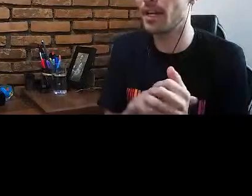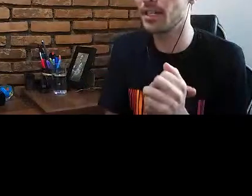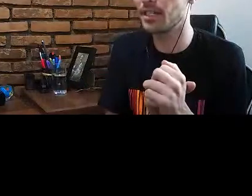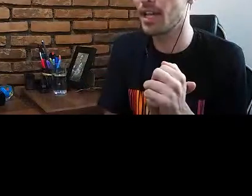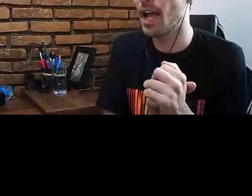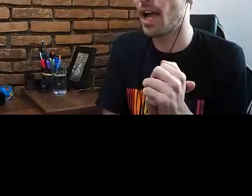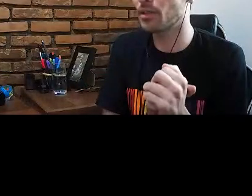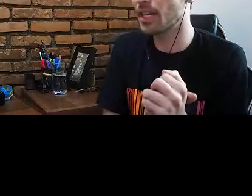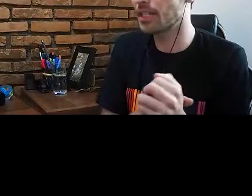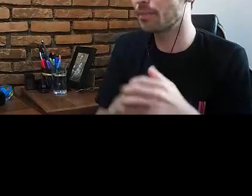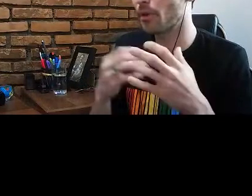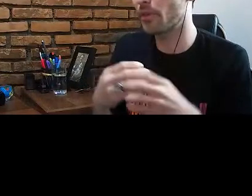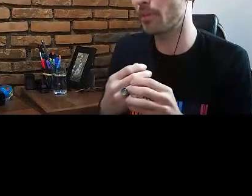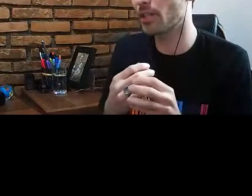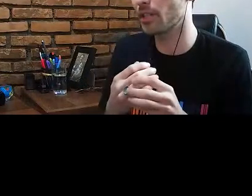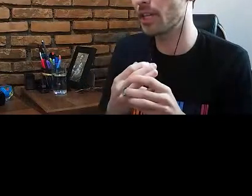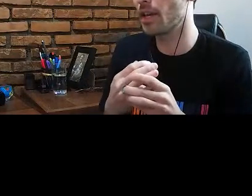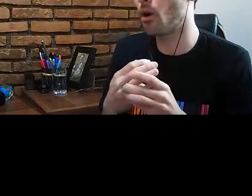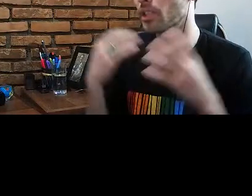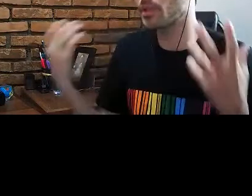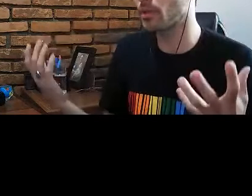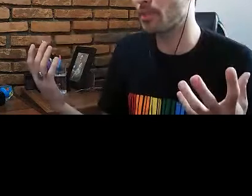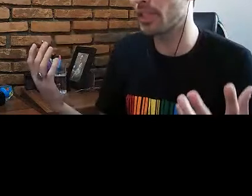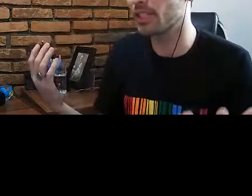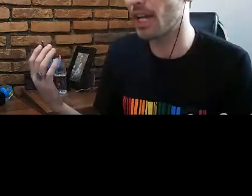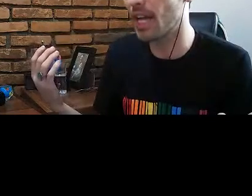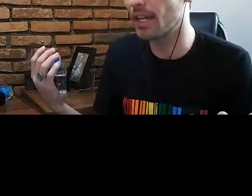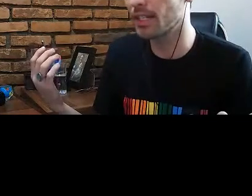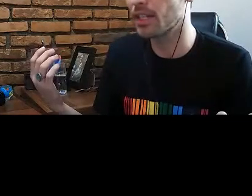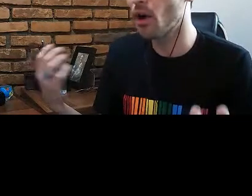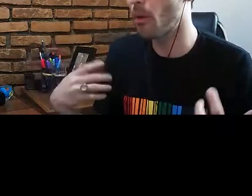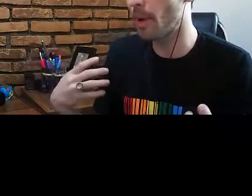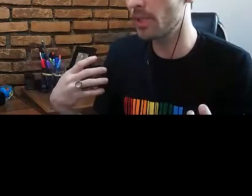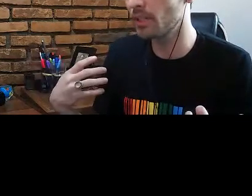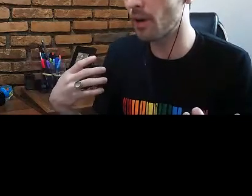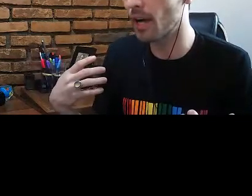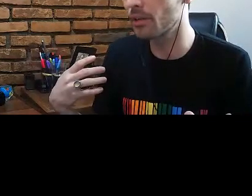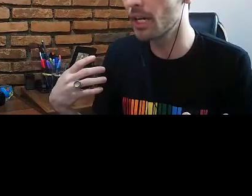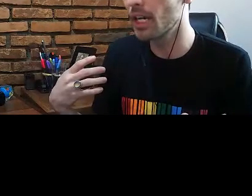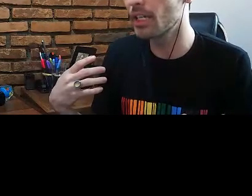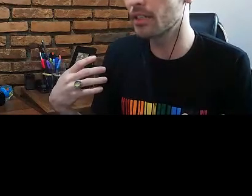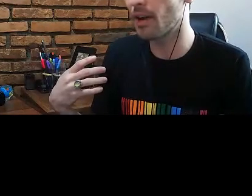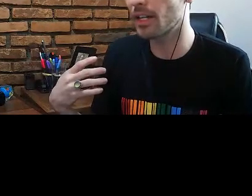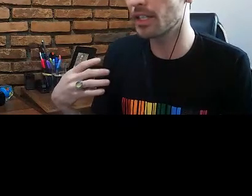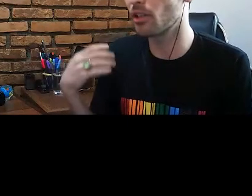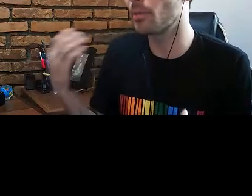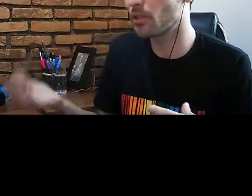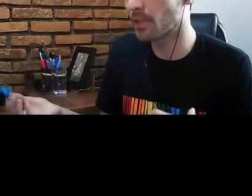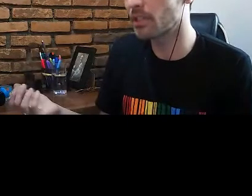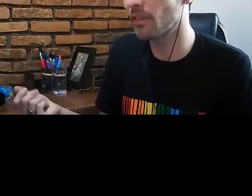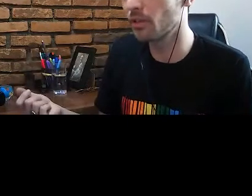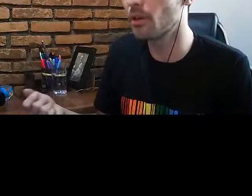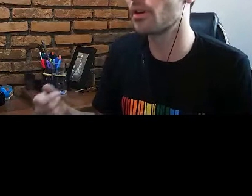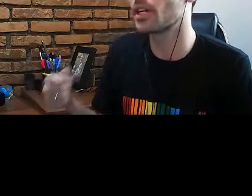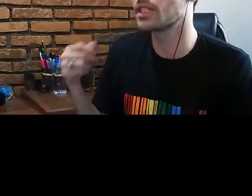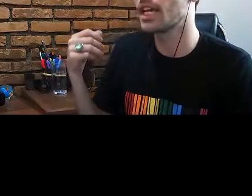principais ausências, porque eu fico imaginando que outras pessoas podem estar em áreas como a minha, do agro, que são áreas que normalmente são